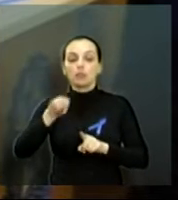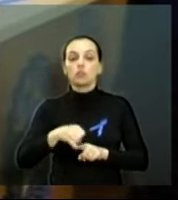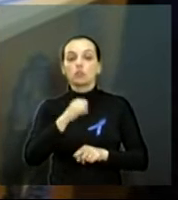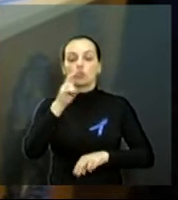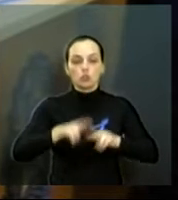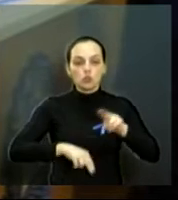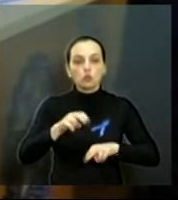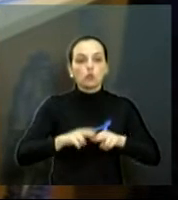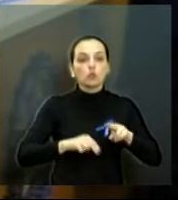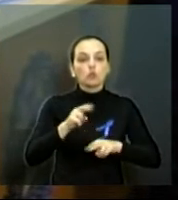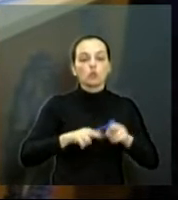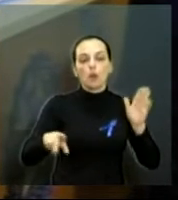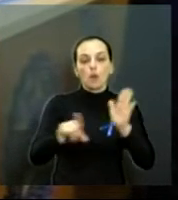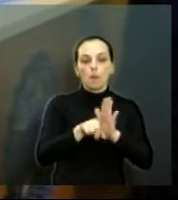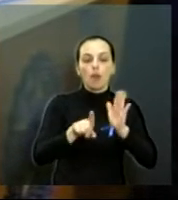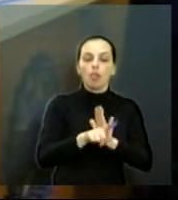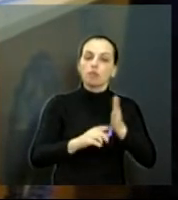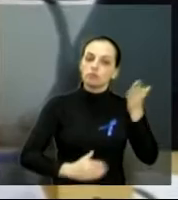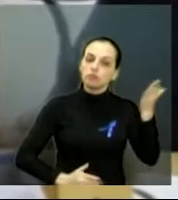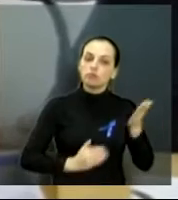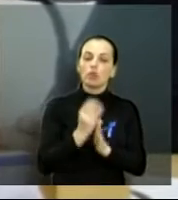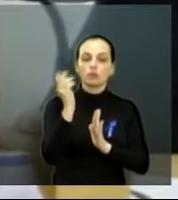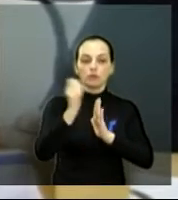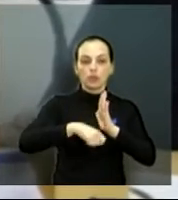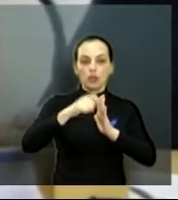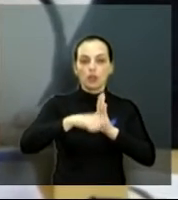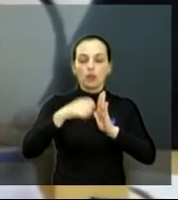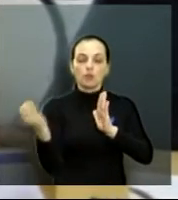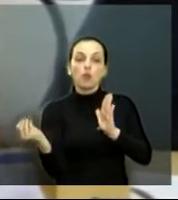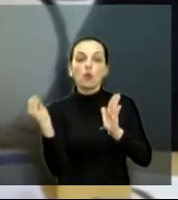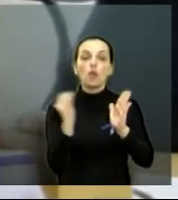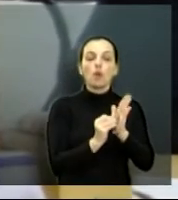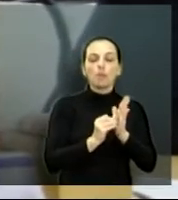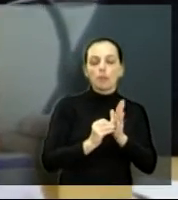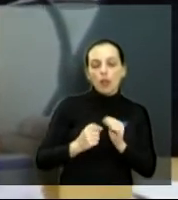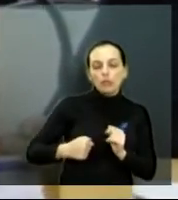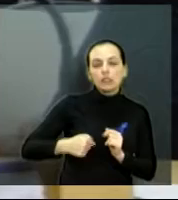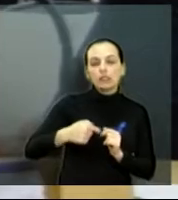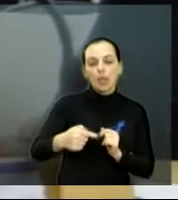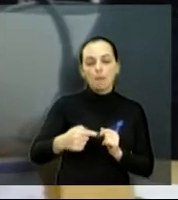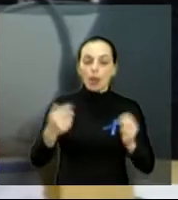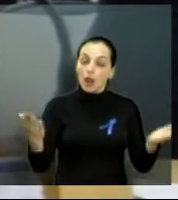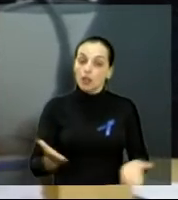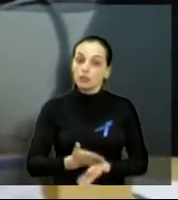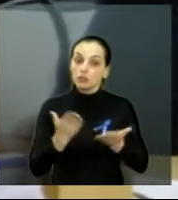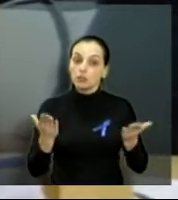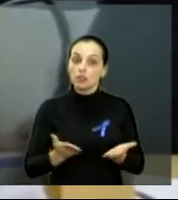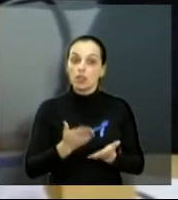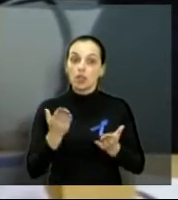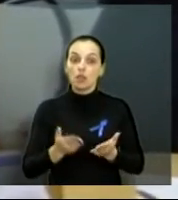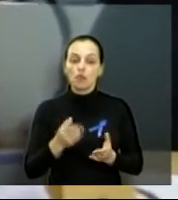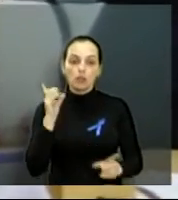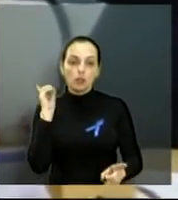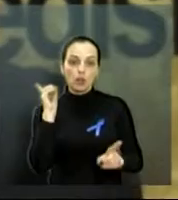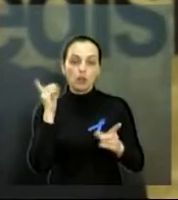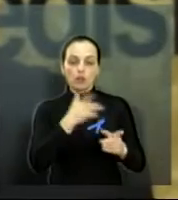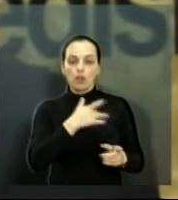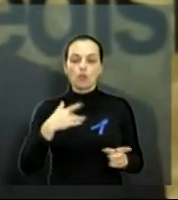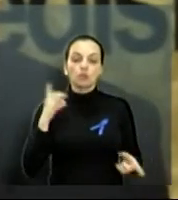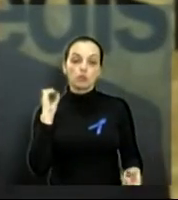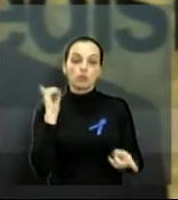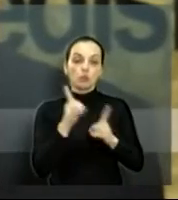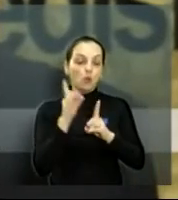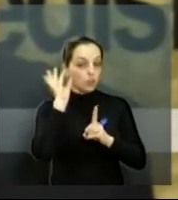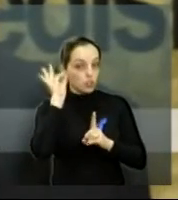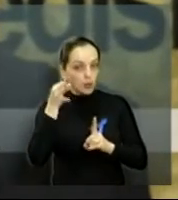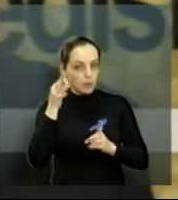vereador Edson Well, que institui no calendário oficial do município a semana de incentivo à prática de primeiros socorros. A